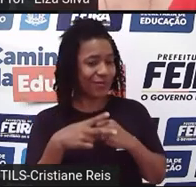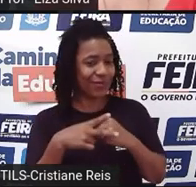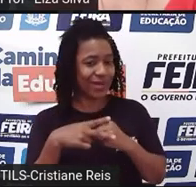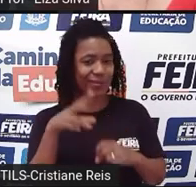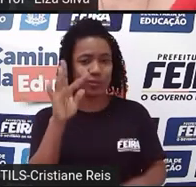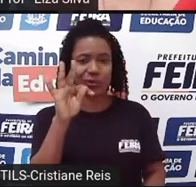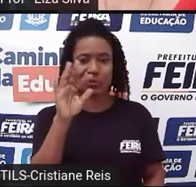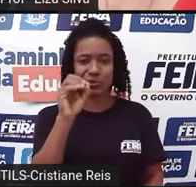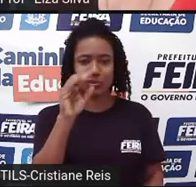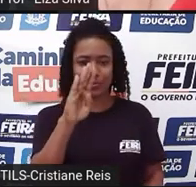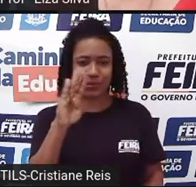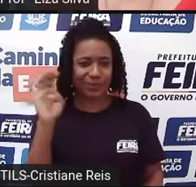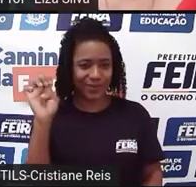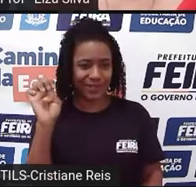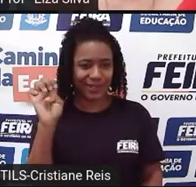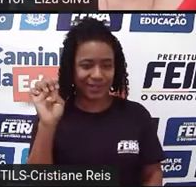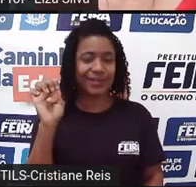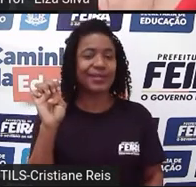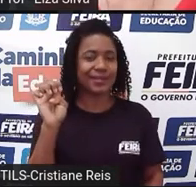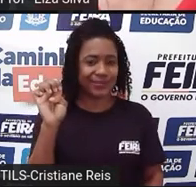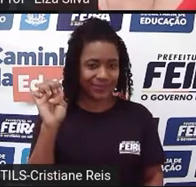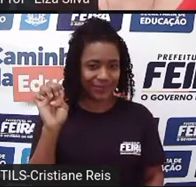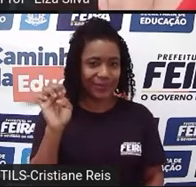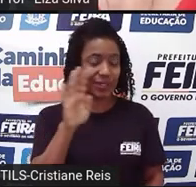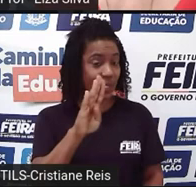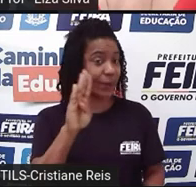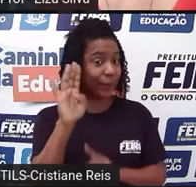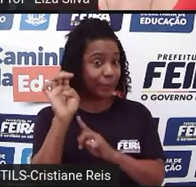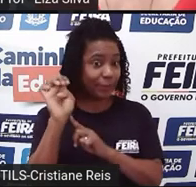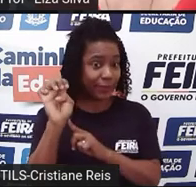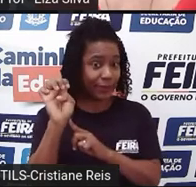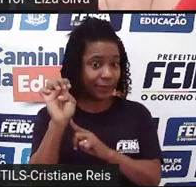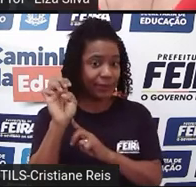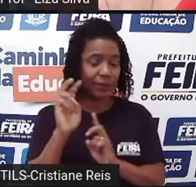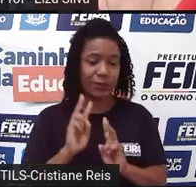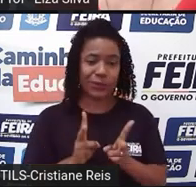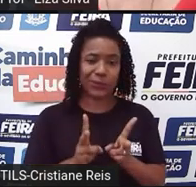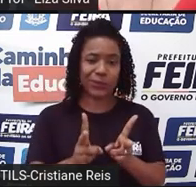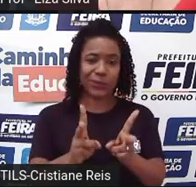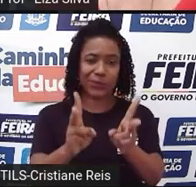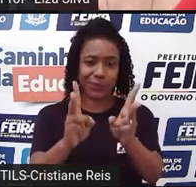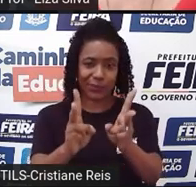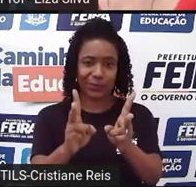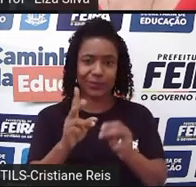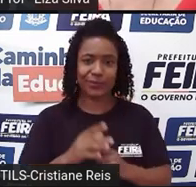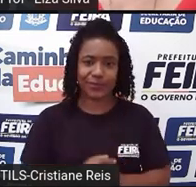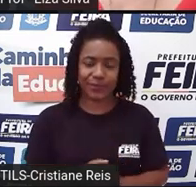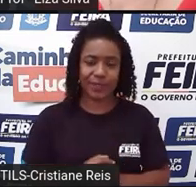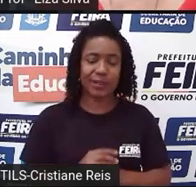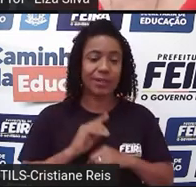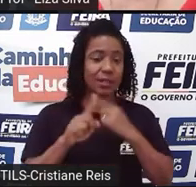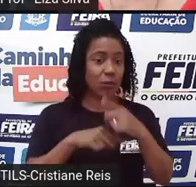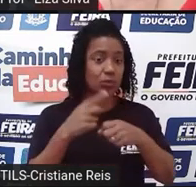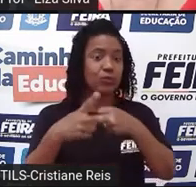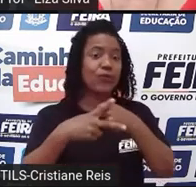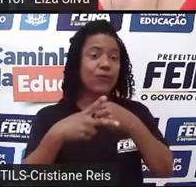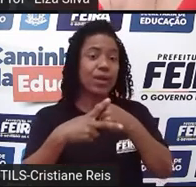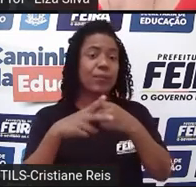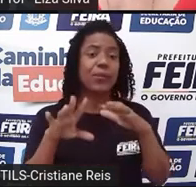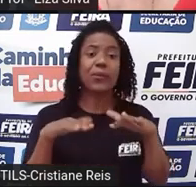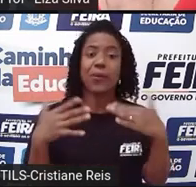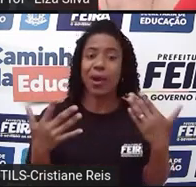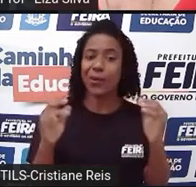neste caso na sua forma infinitiva Be Logo depois o verbo principal que representa a ação